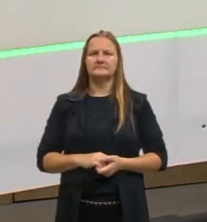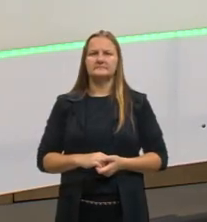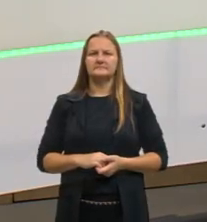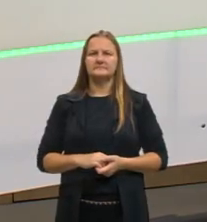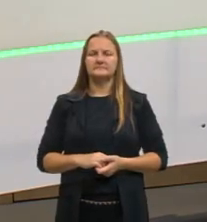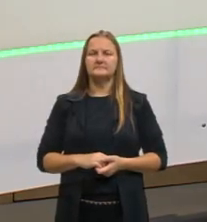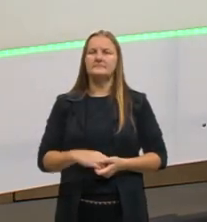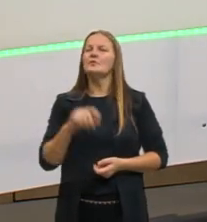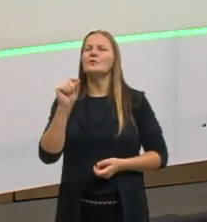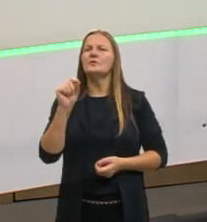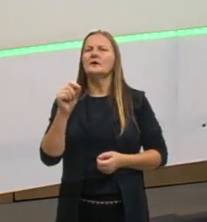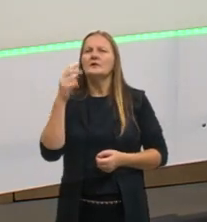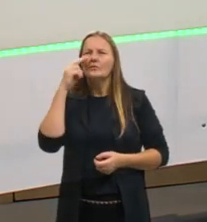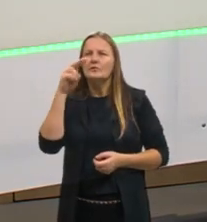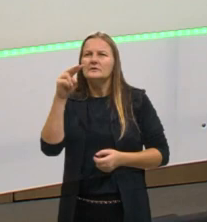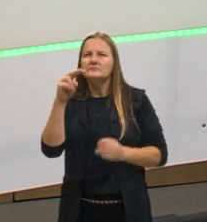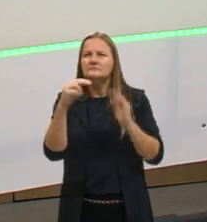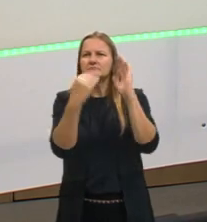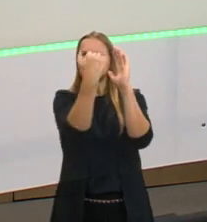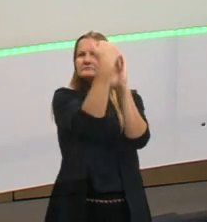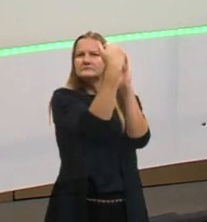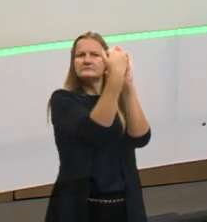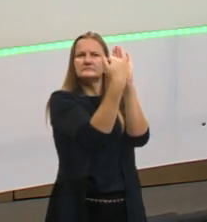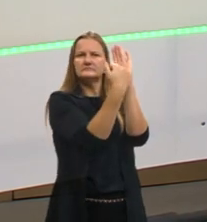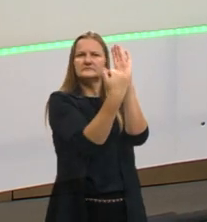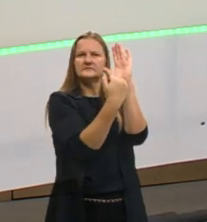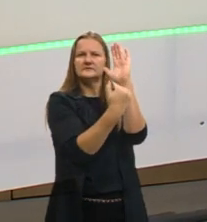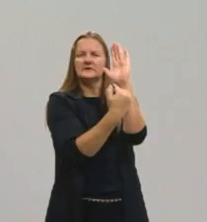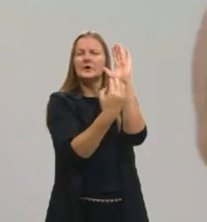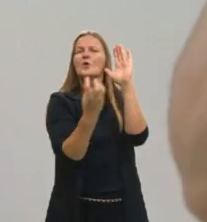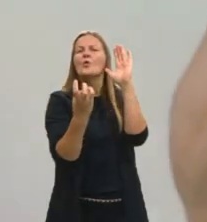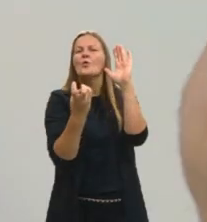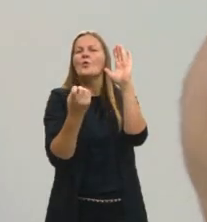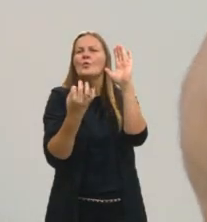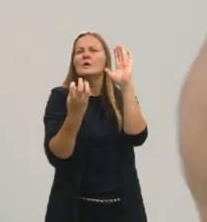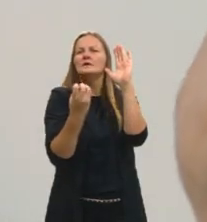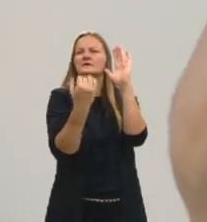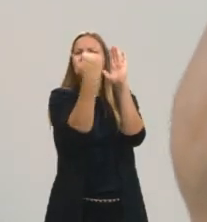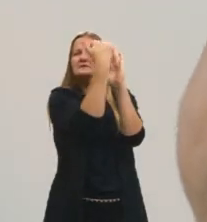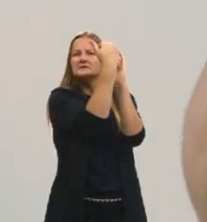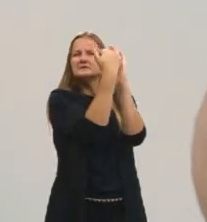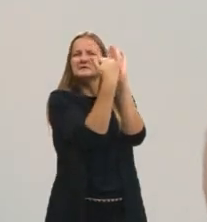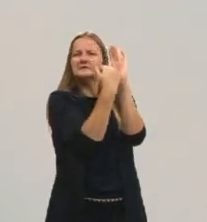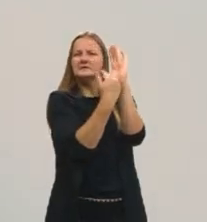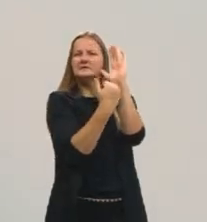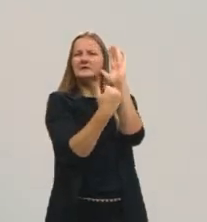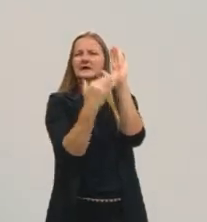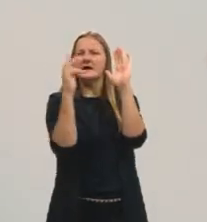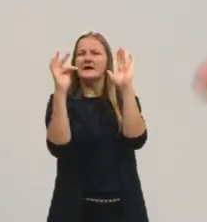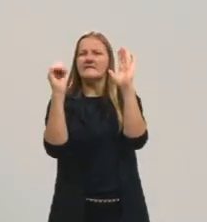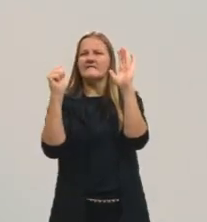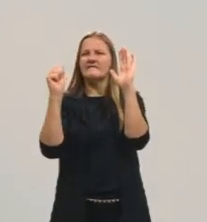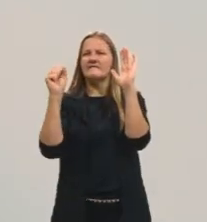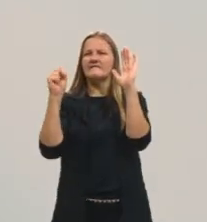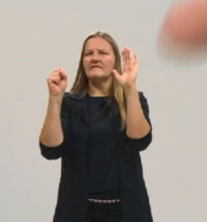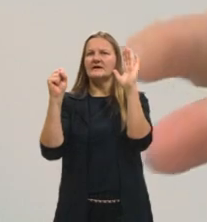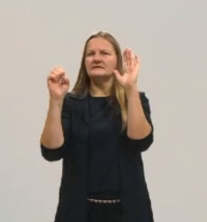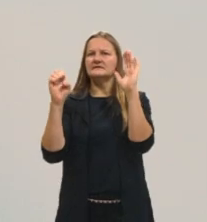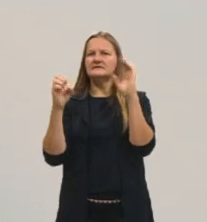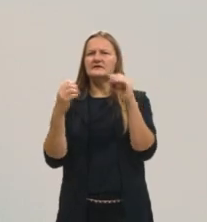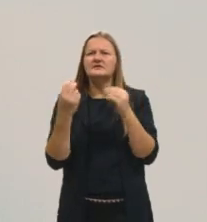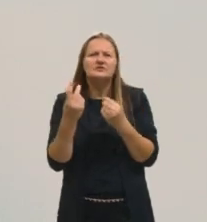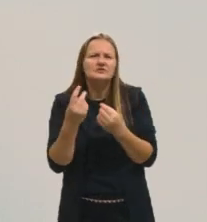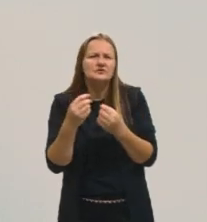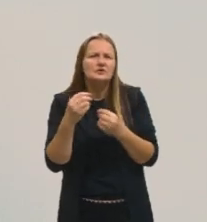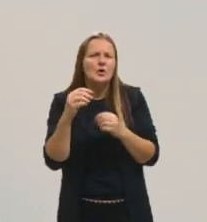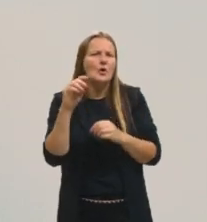O que a gente consegue observar? Quantas fases nós temos aqui? Então, se nós pensarmos, nossa mistura, ela é heterogênea ou